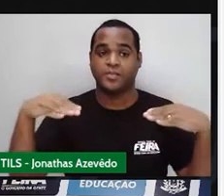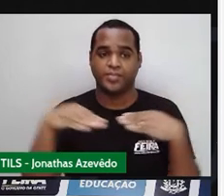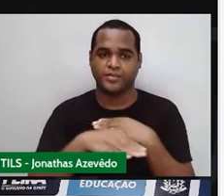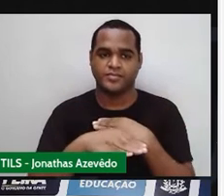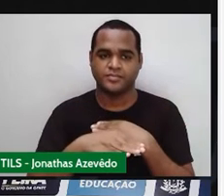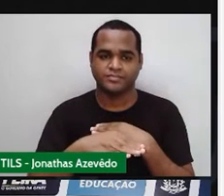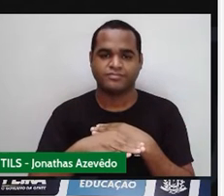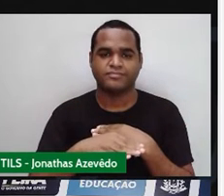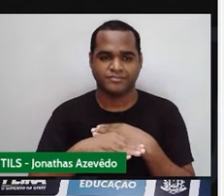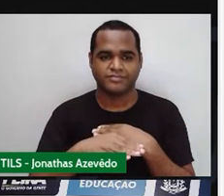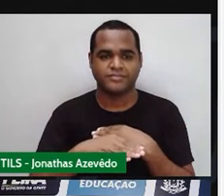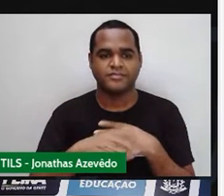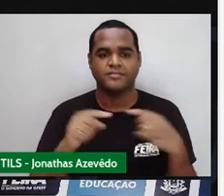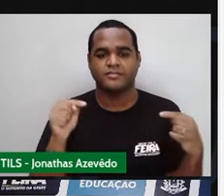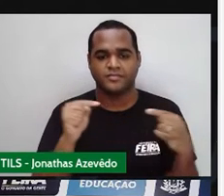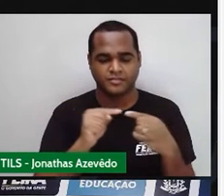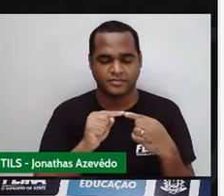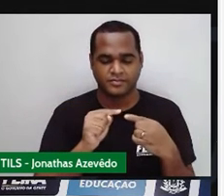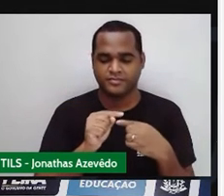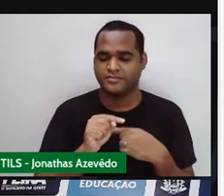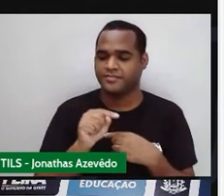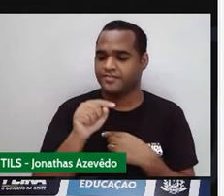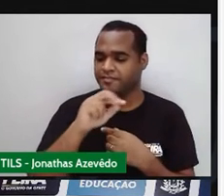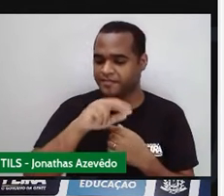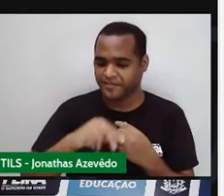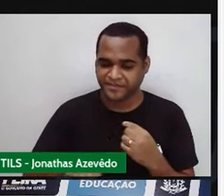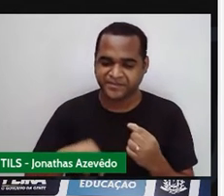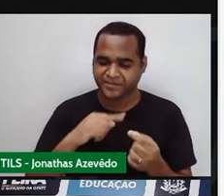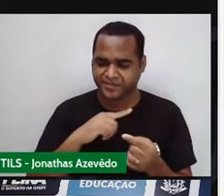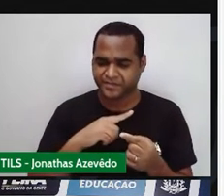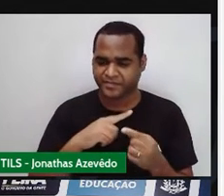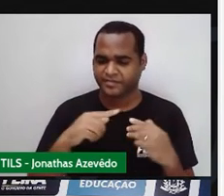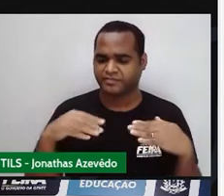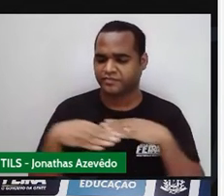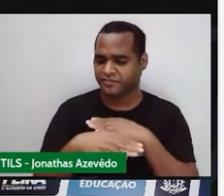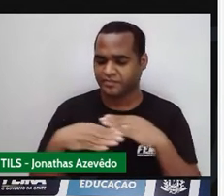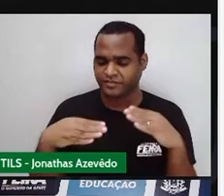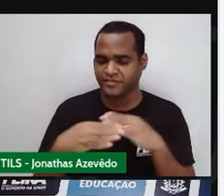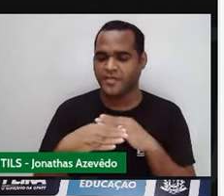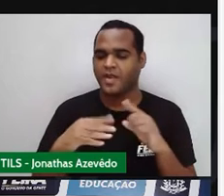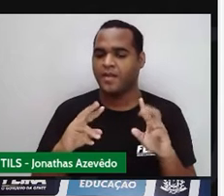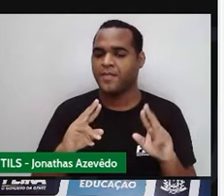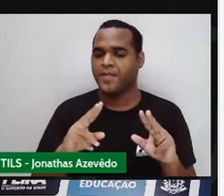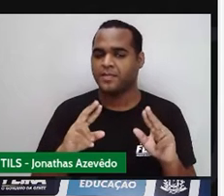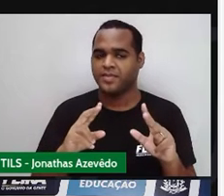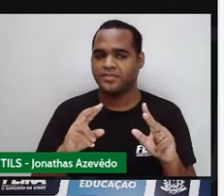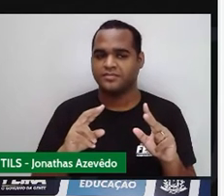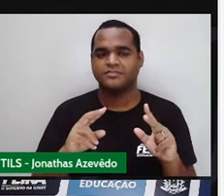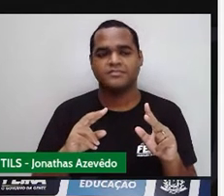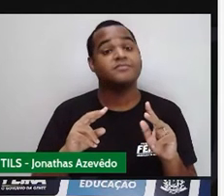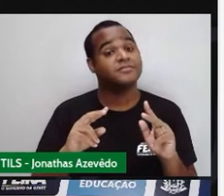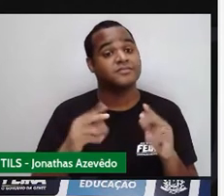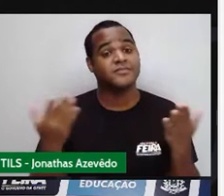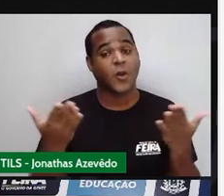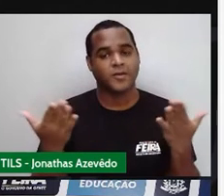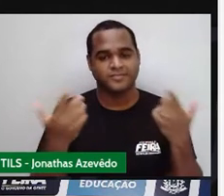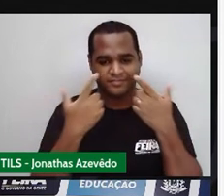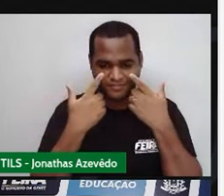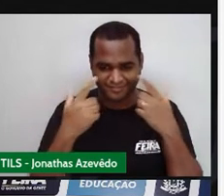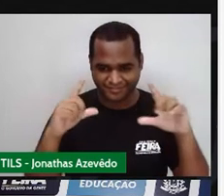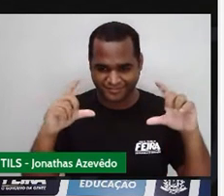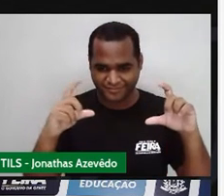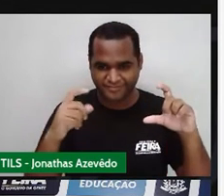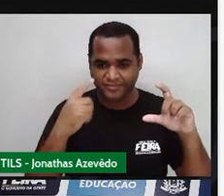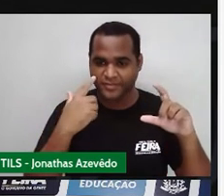Nesse caso, os lados paralelos são aqueles opostos, tá? Então, no caso aqui, dessa figura, o de